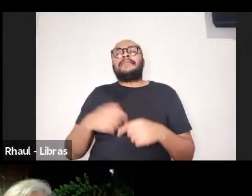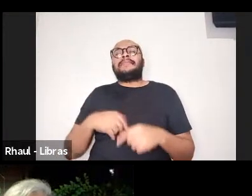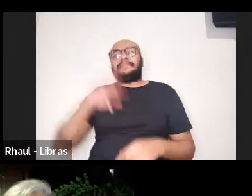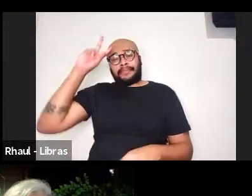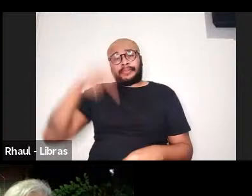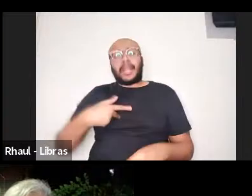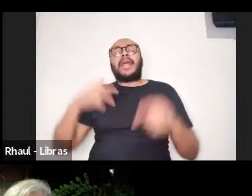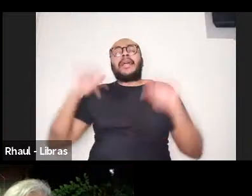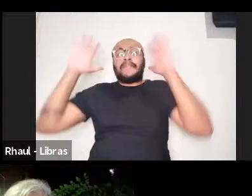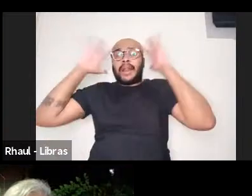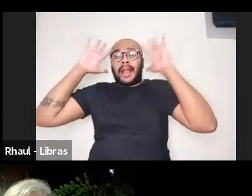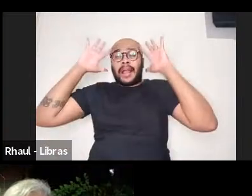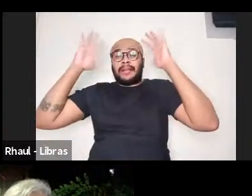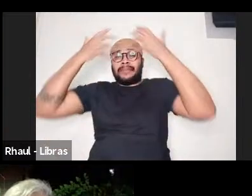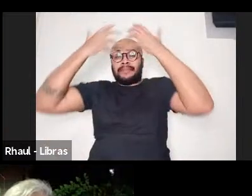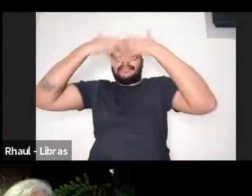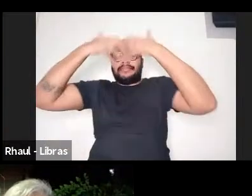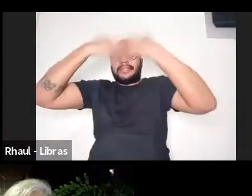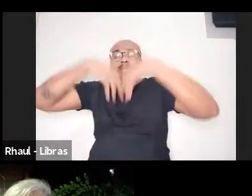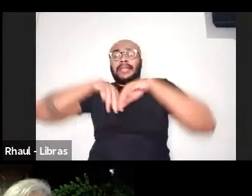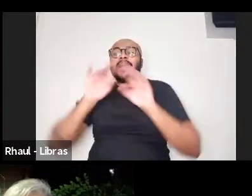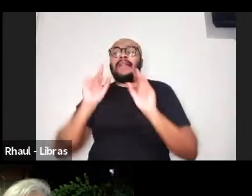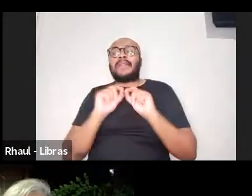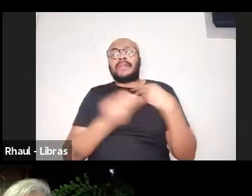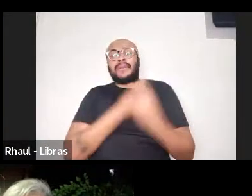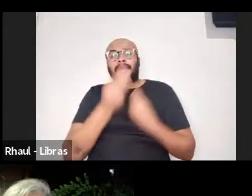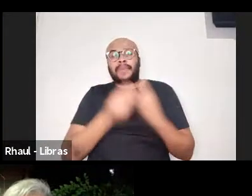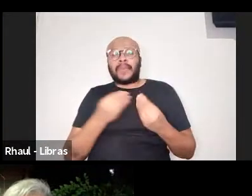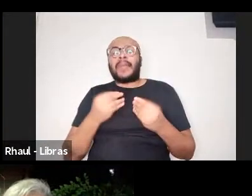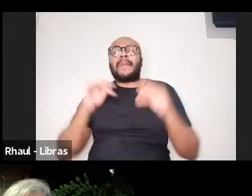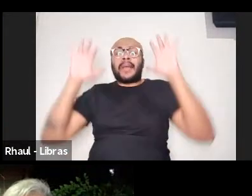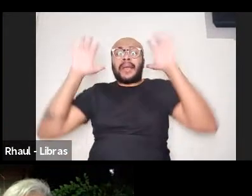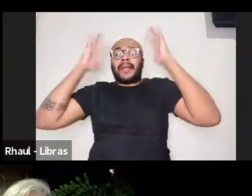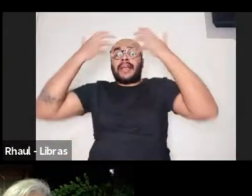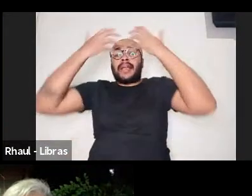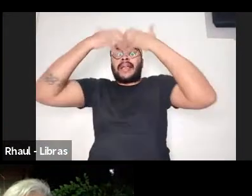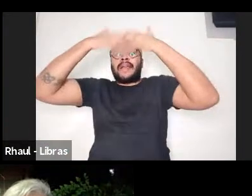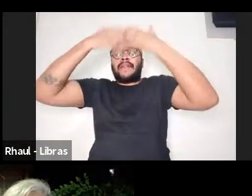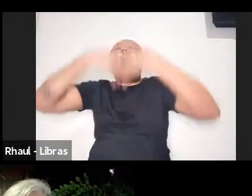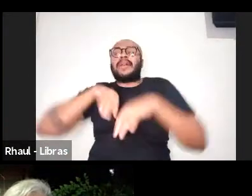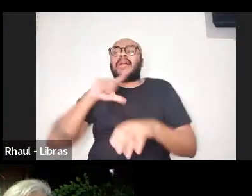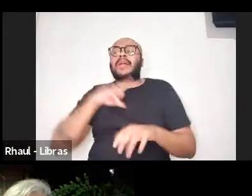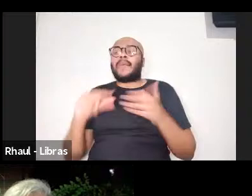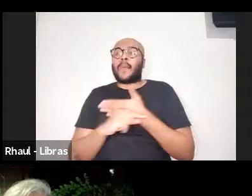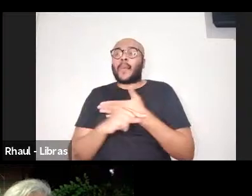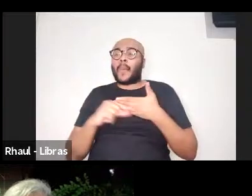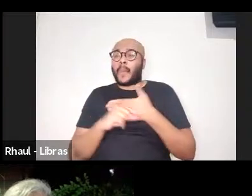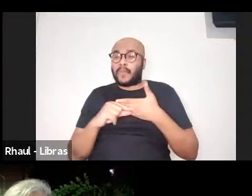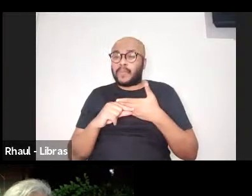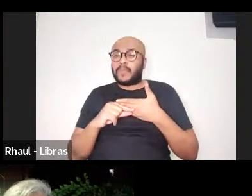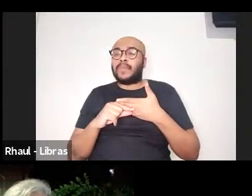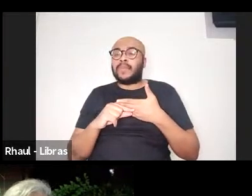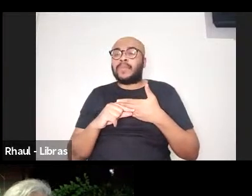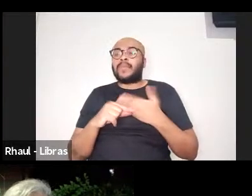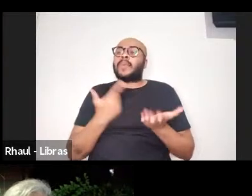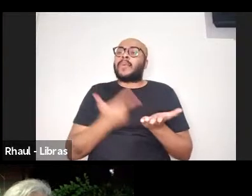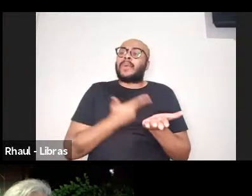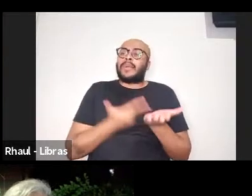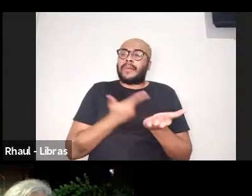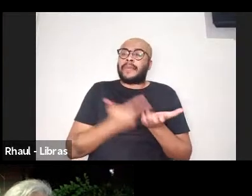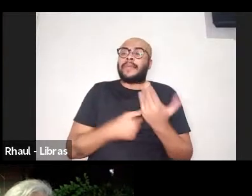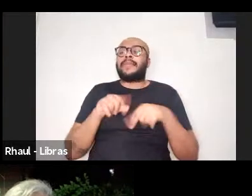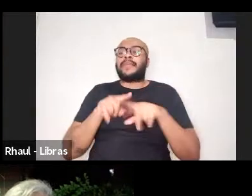também uma reflexão sobre a reflexão feita pelo autor do livro. Nesse sentido, a resenha